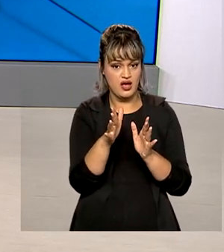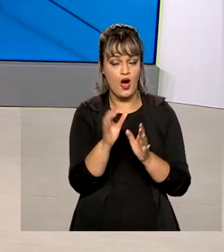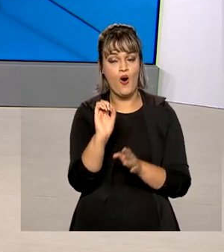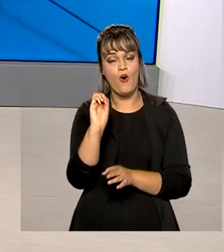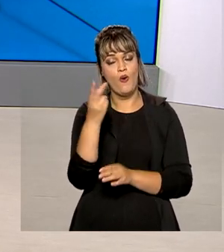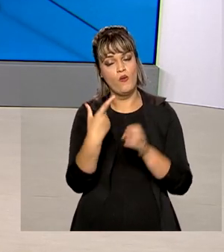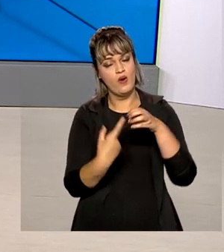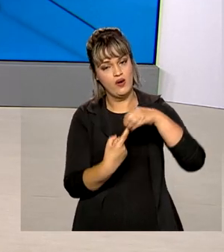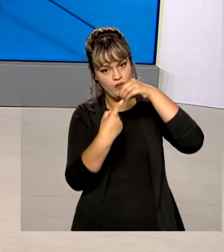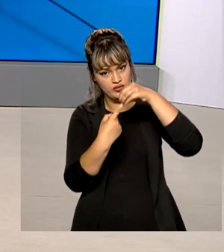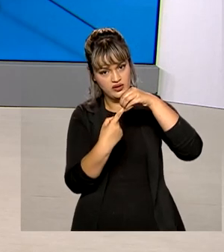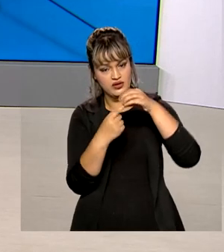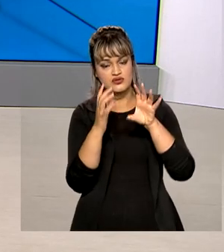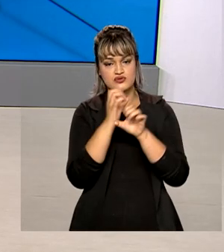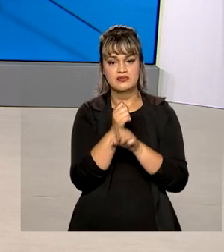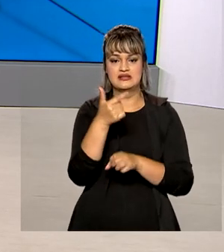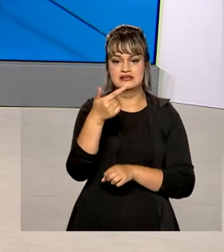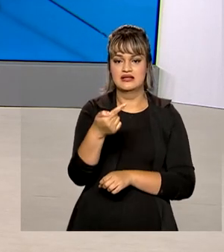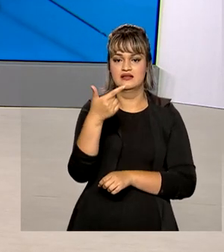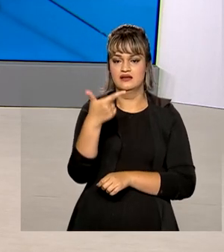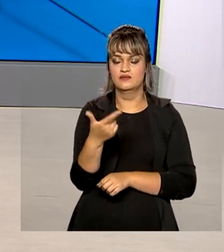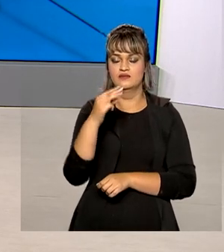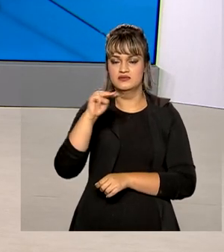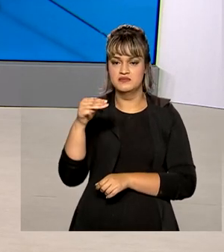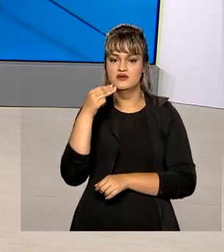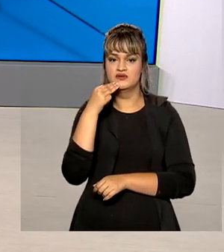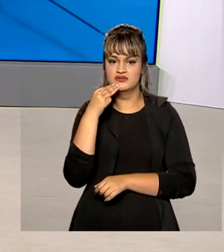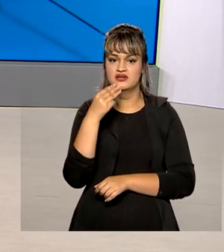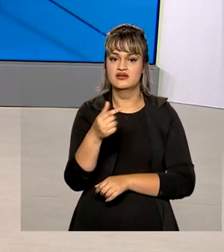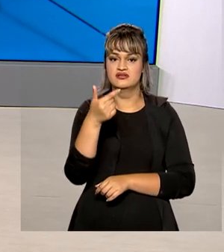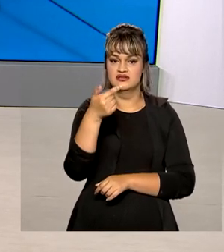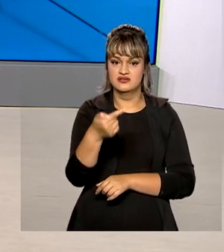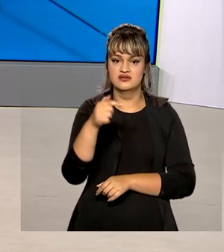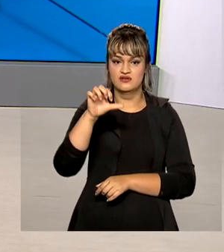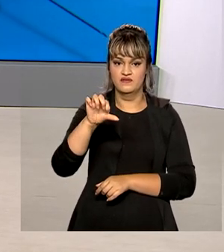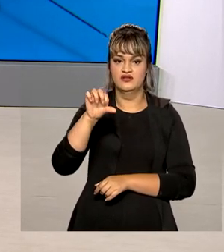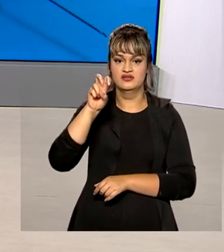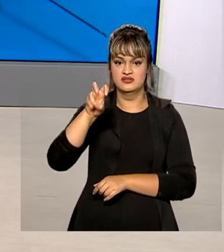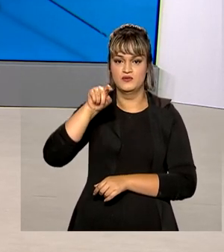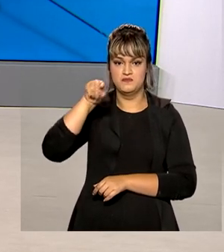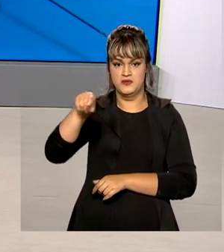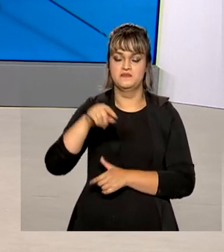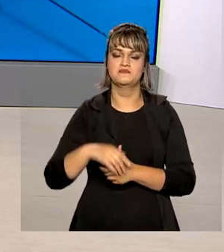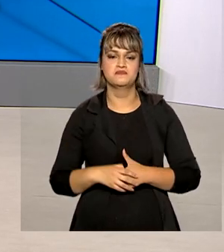ou a vacina de dose única ultrapassa 72.795.000.